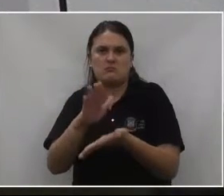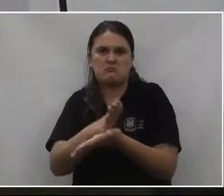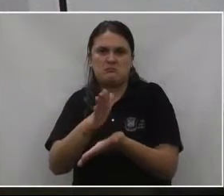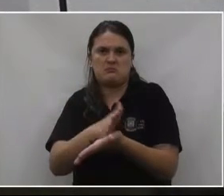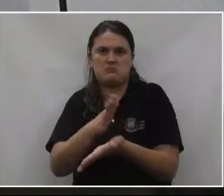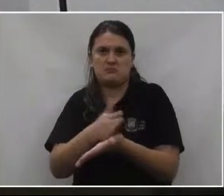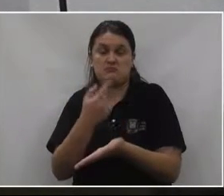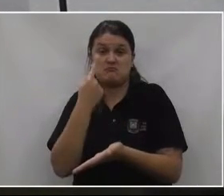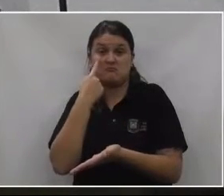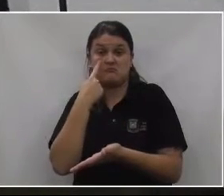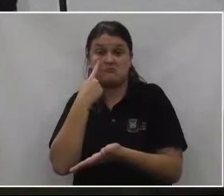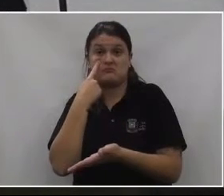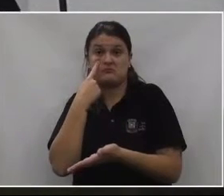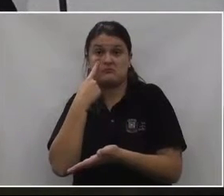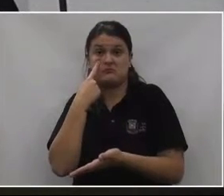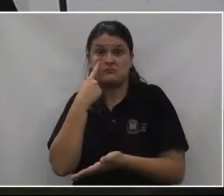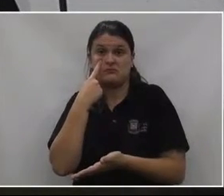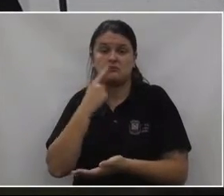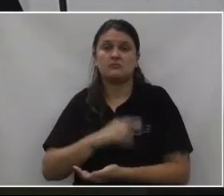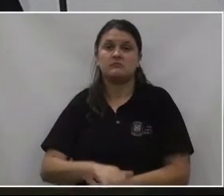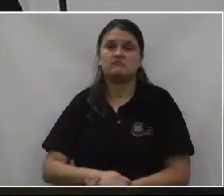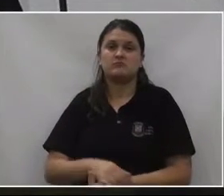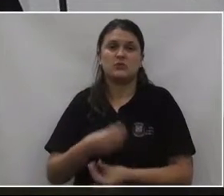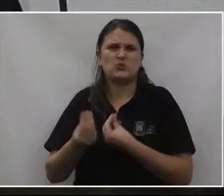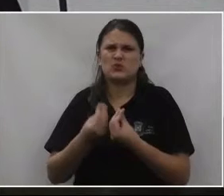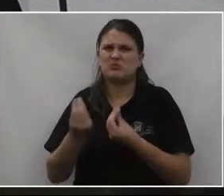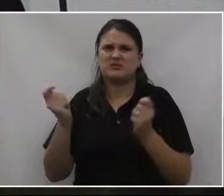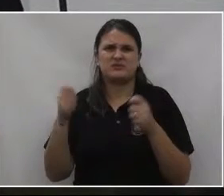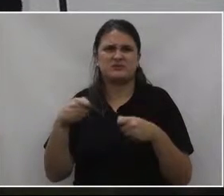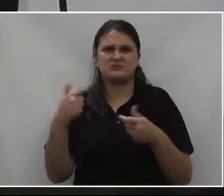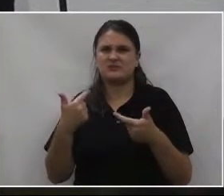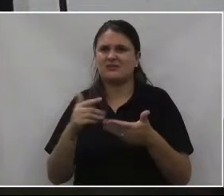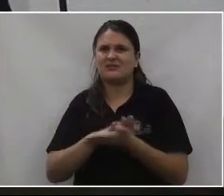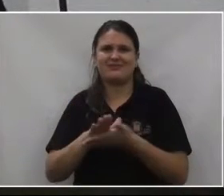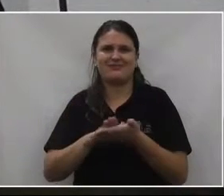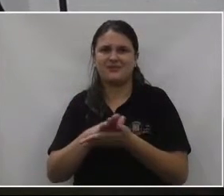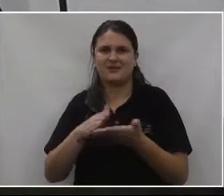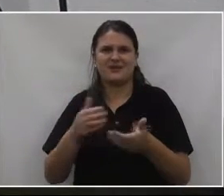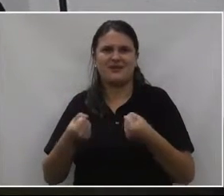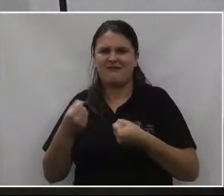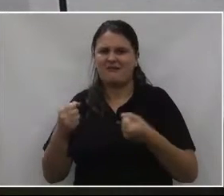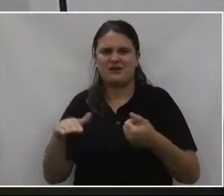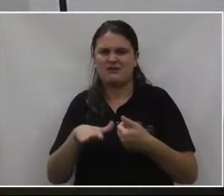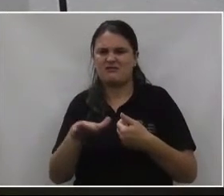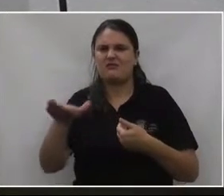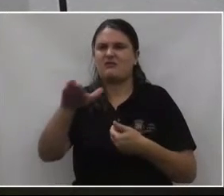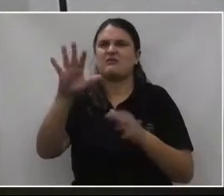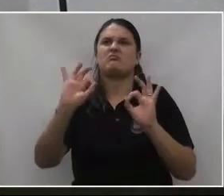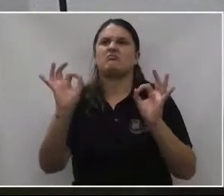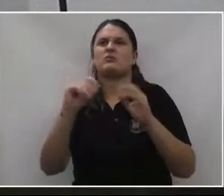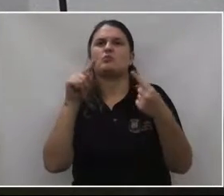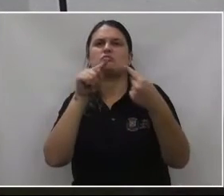Daí, dá para ver o paver, tem paver ali, mas não tem condição nem de entrar com o veículo ali, nem de fazer nada.